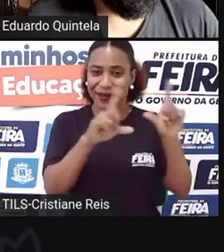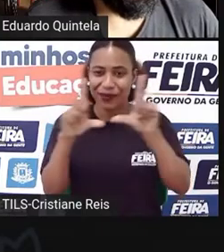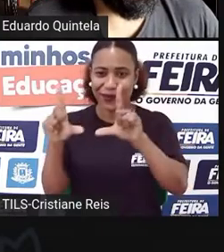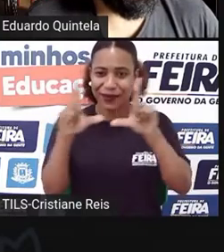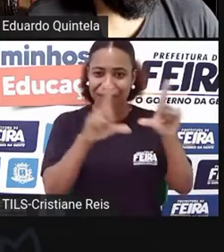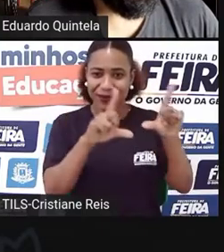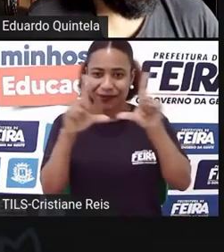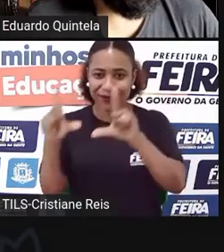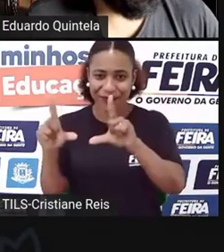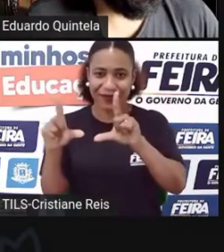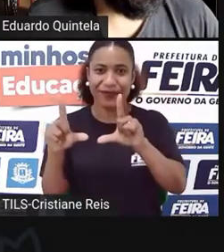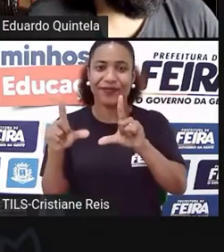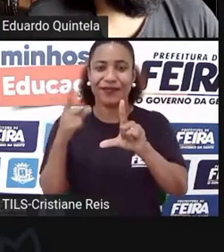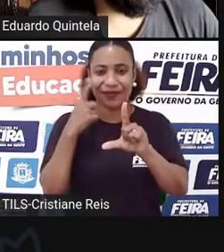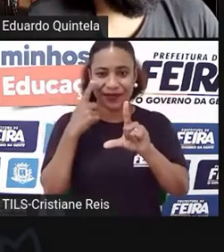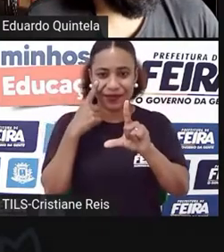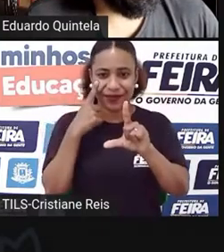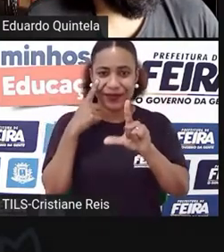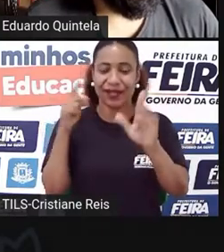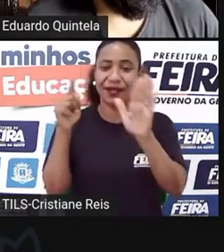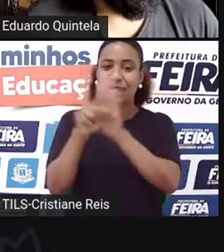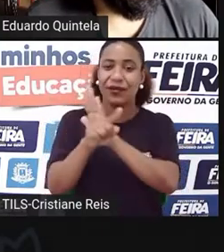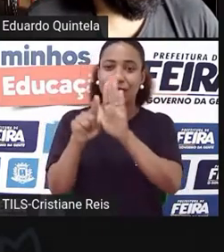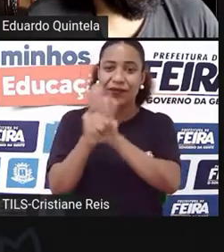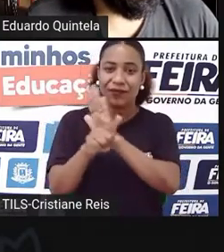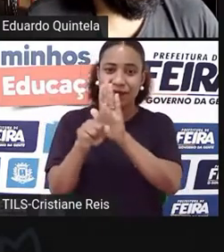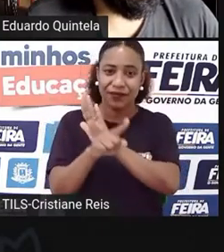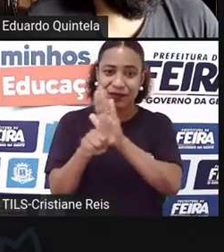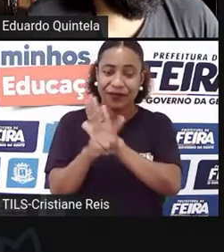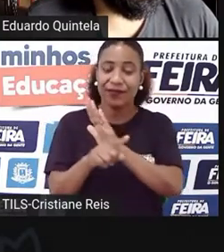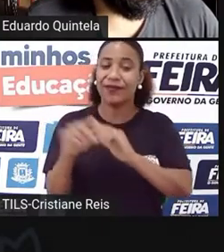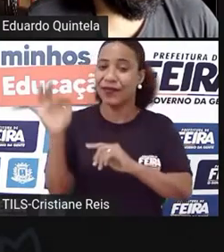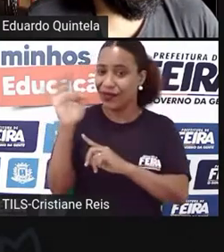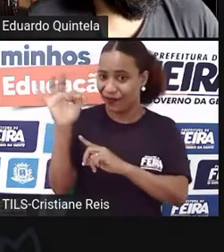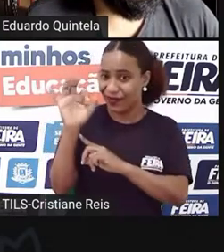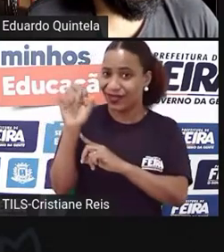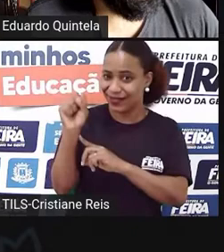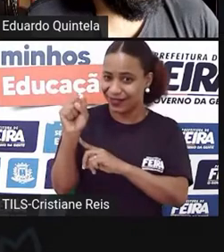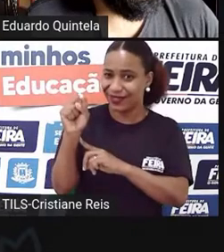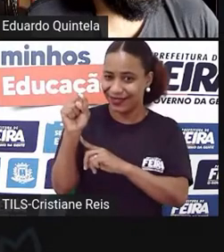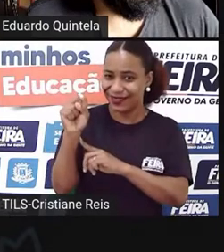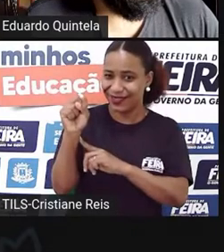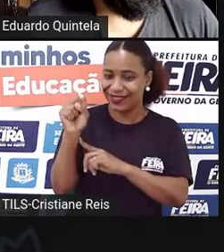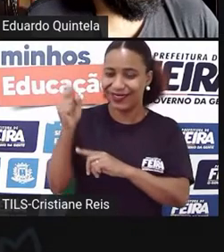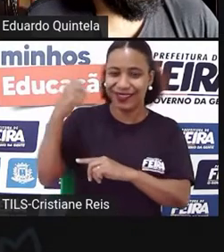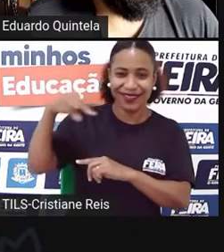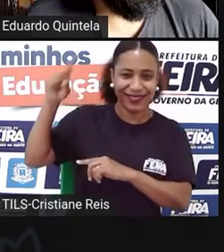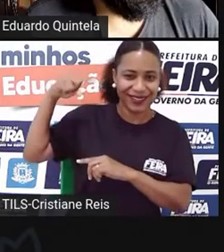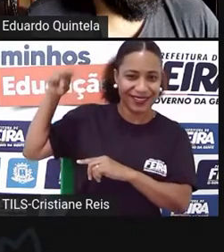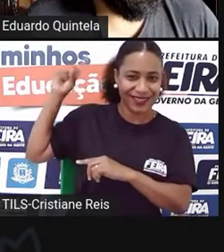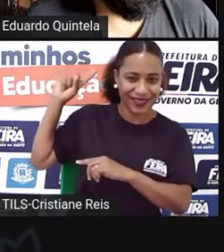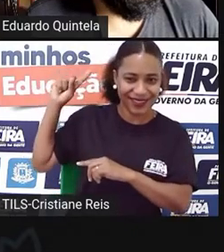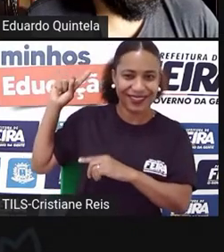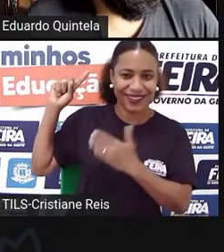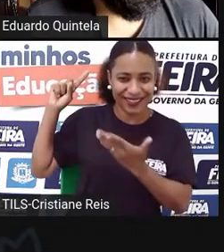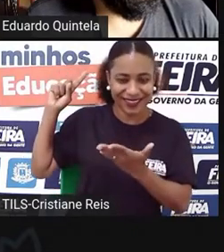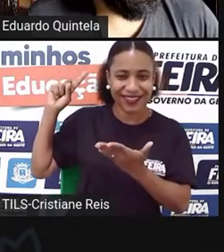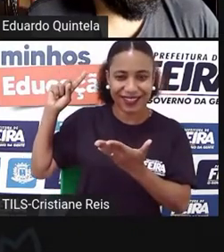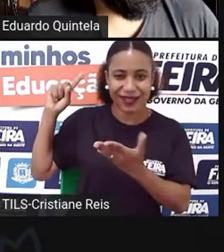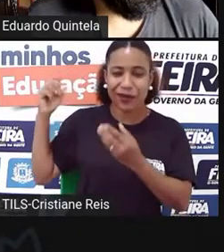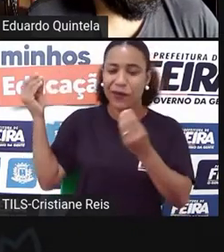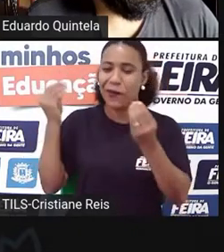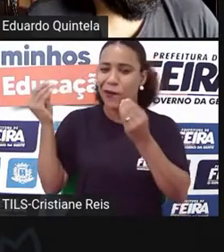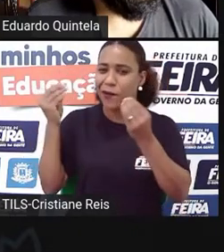eu vou inverter, na verdade, duas perguntas aqui. Feira de Santana tem uma história bem particular, interessante, em relação à